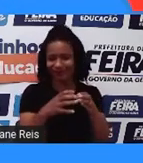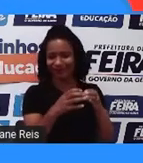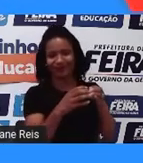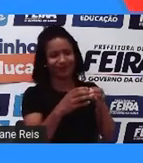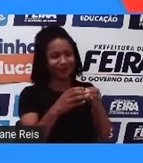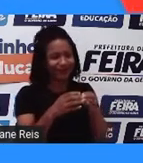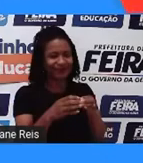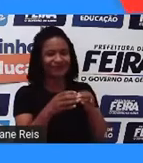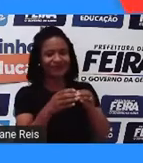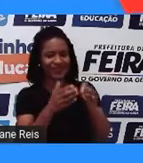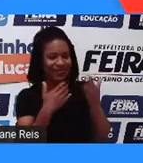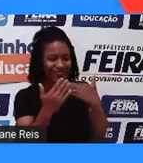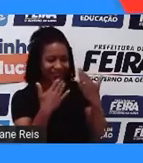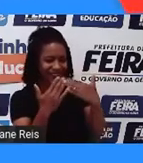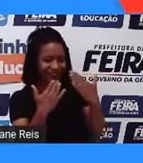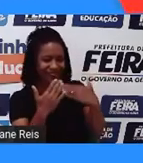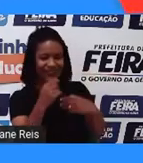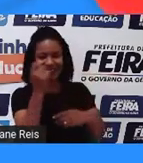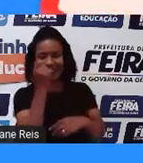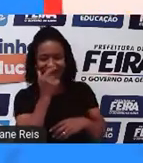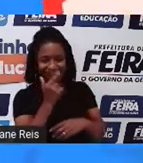Fazer de conta que é uma piada.